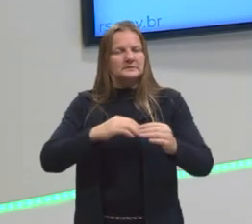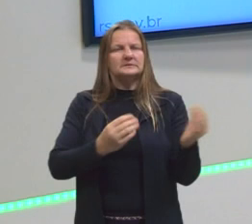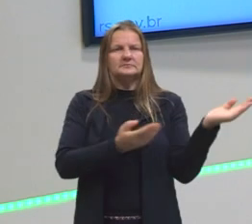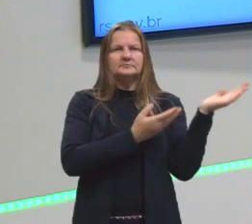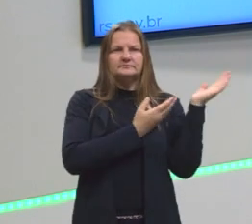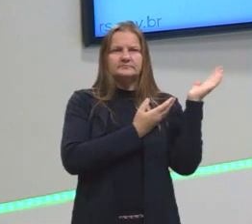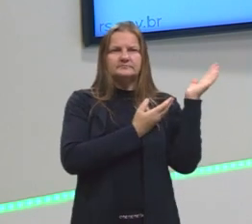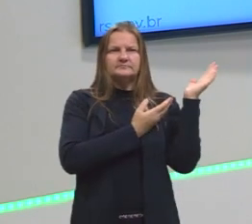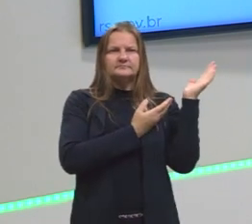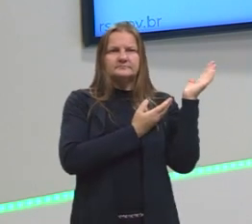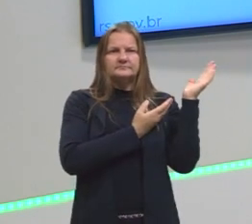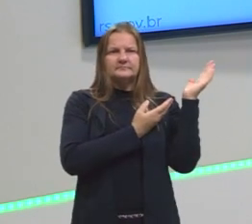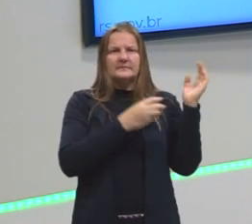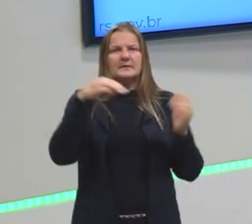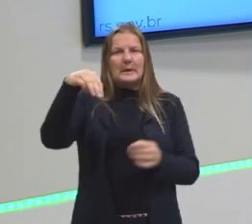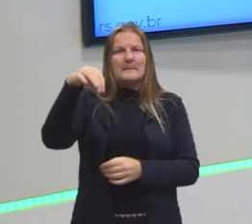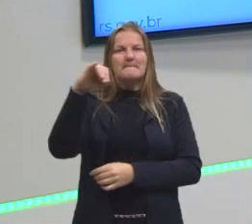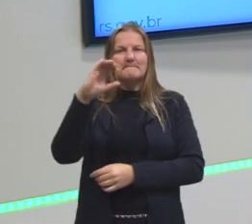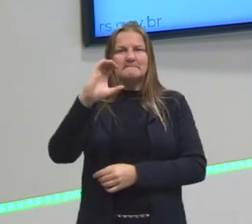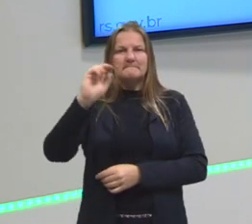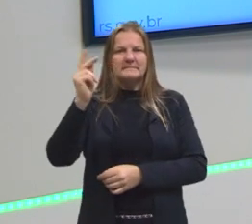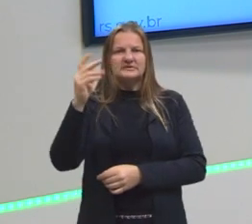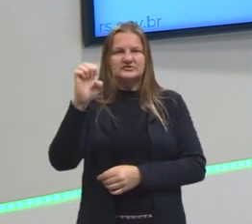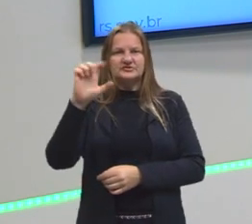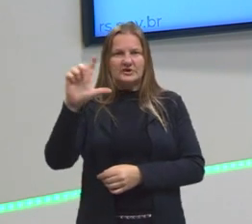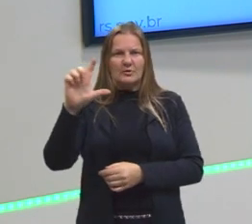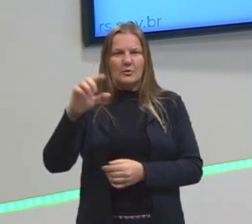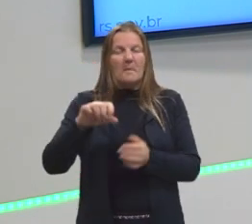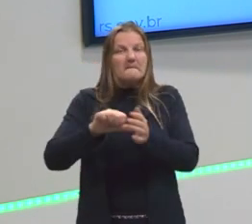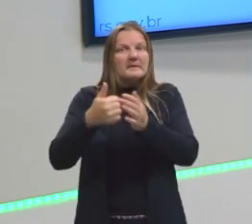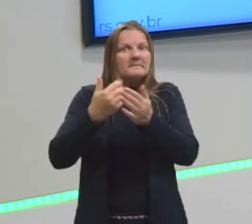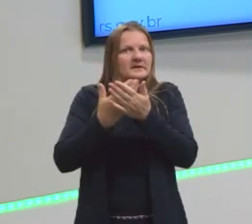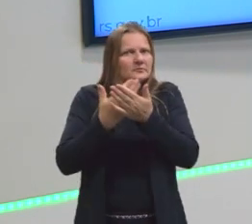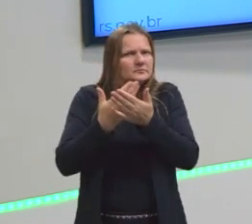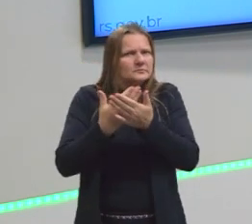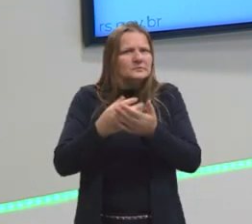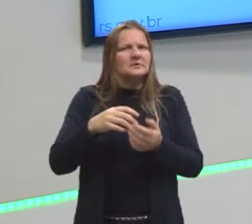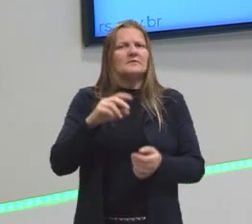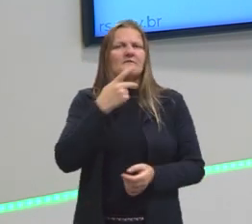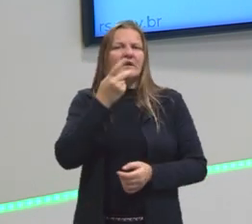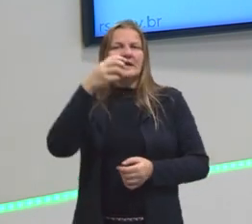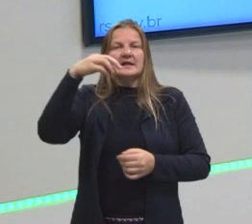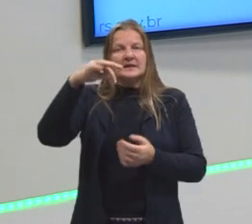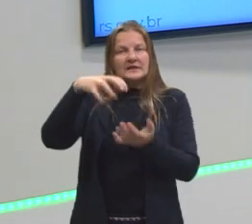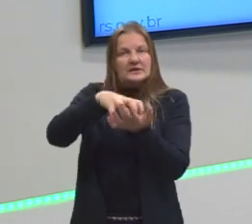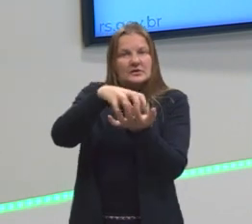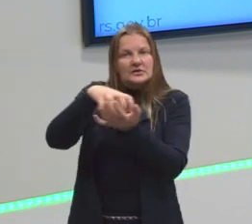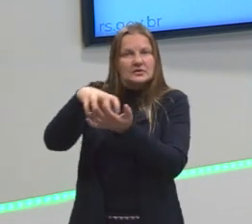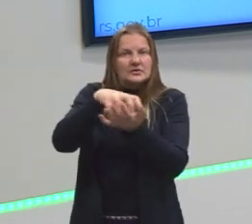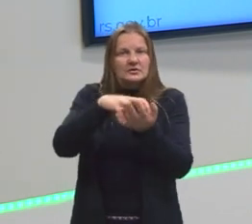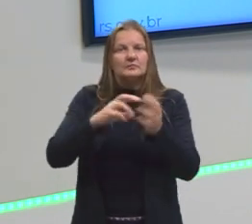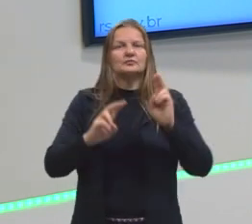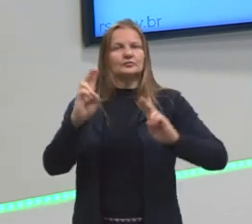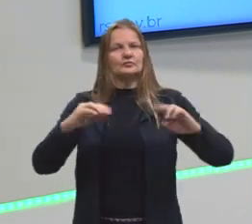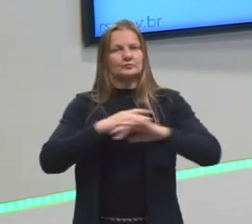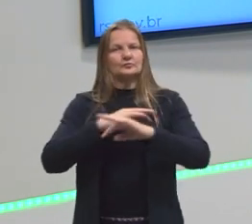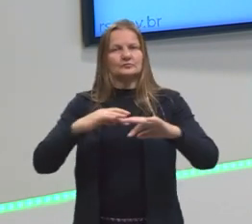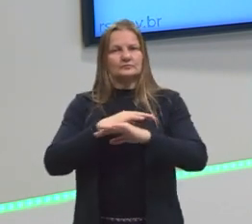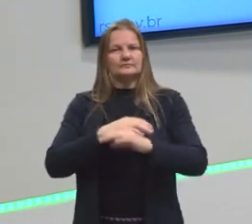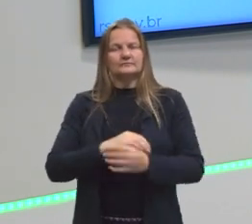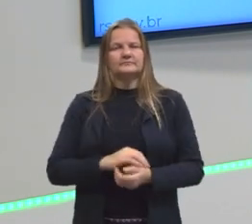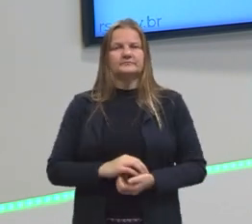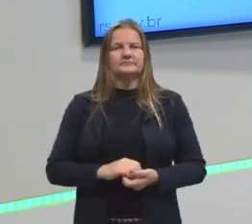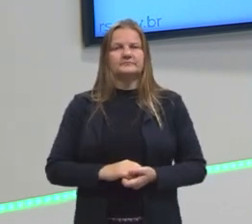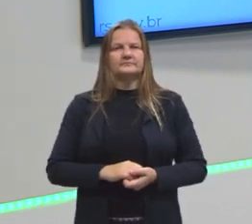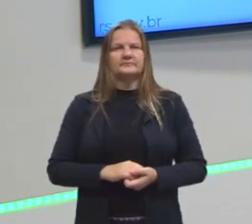o Michel Maffessoli é o camarada que começa a discutir as tribos urbanas. E como elas vão se manifestar? trago aqui algumas, certamente vocês